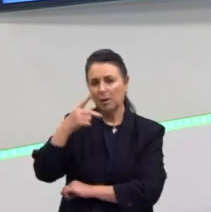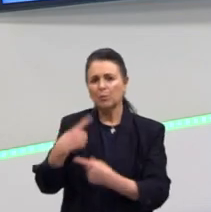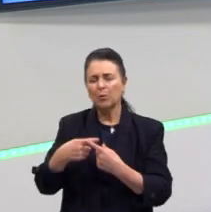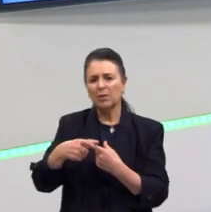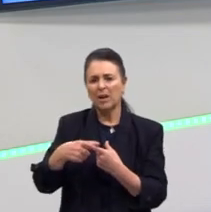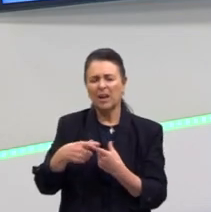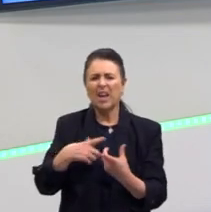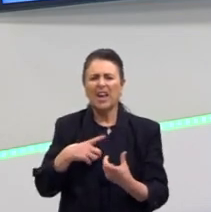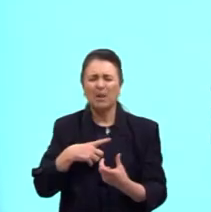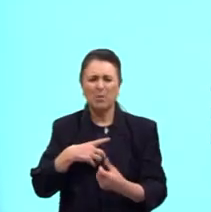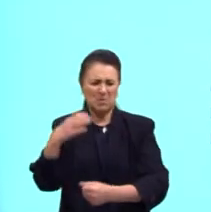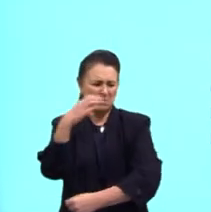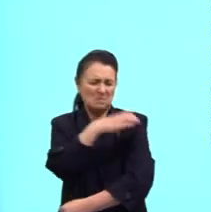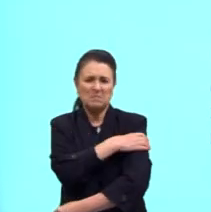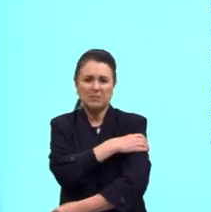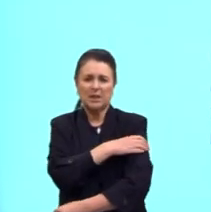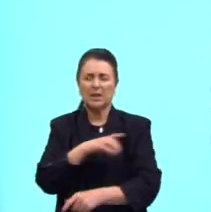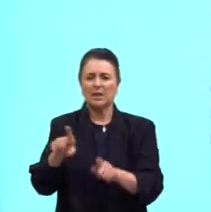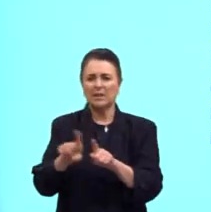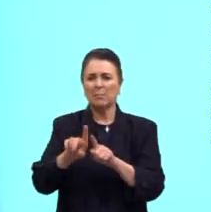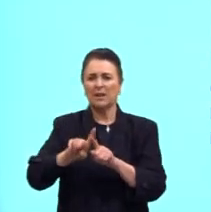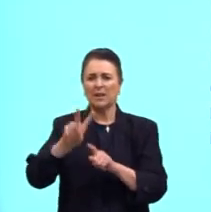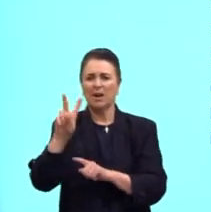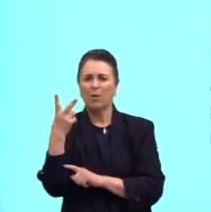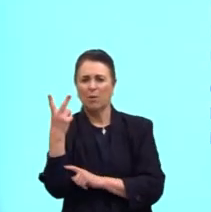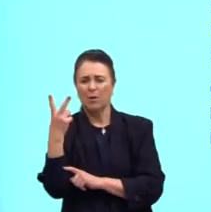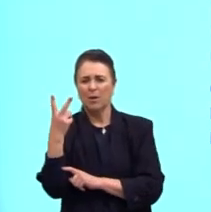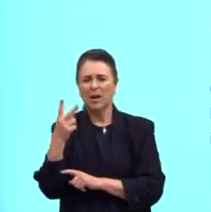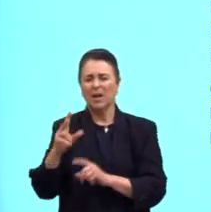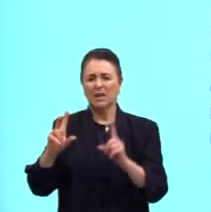antirracista, a questão da homofobia, essas coisas todas.